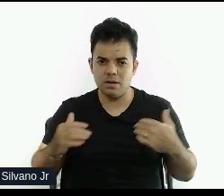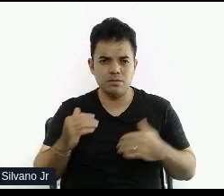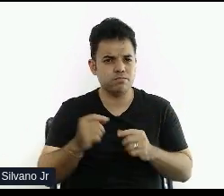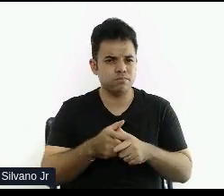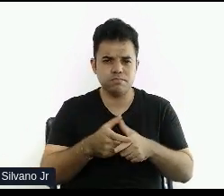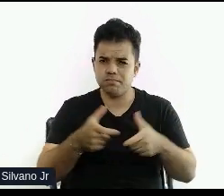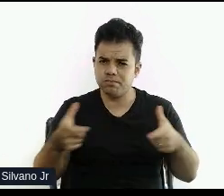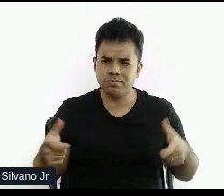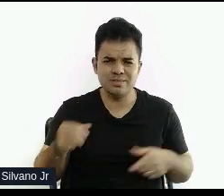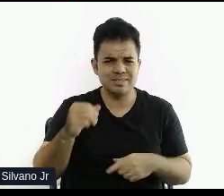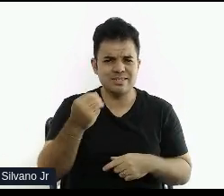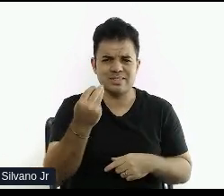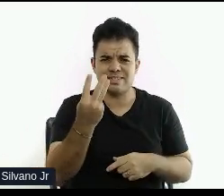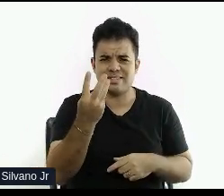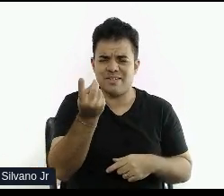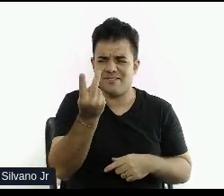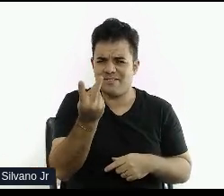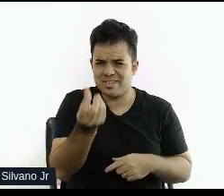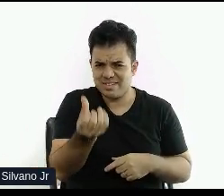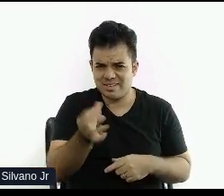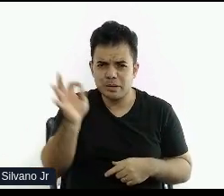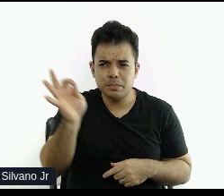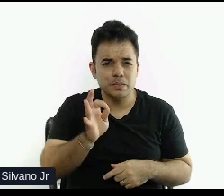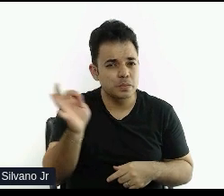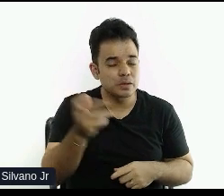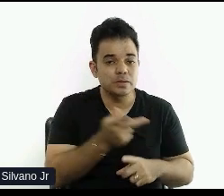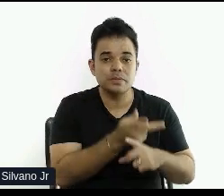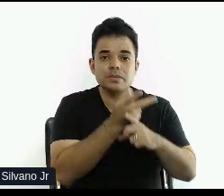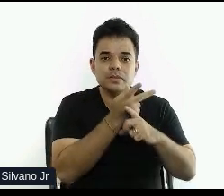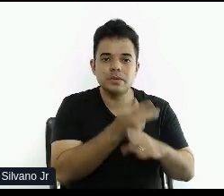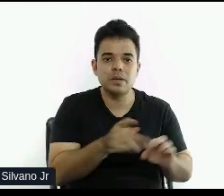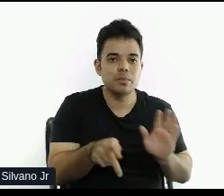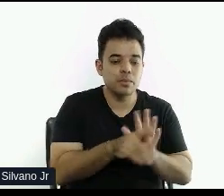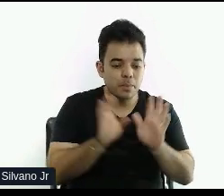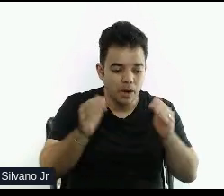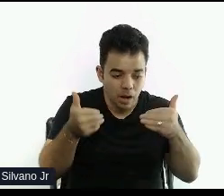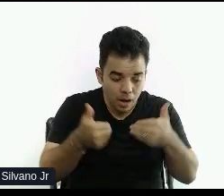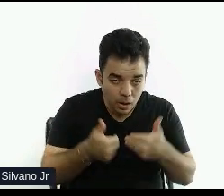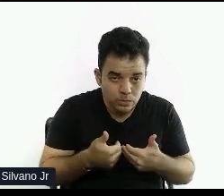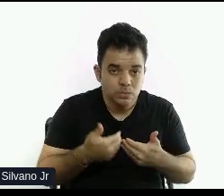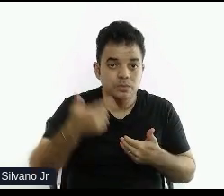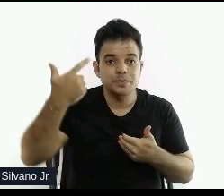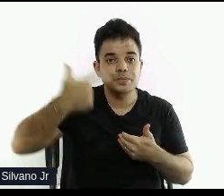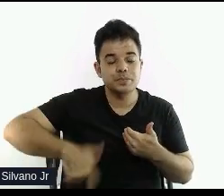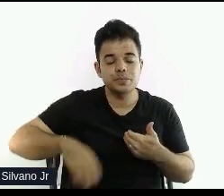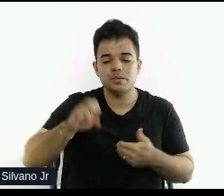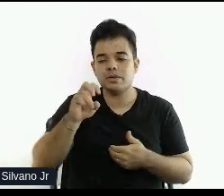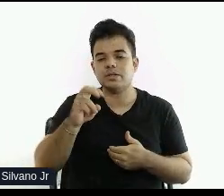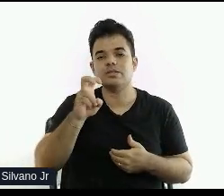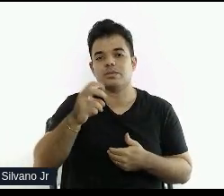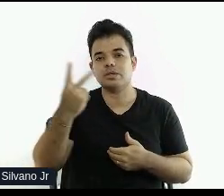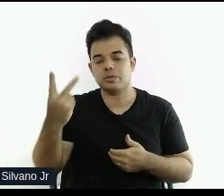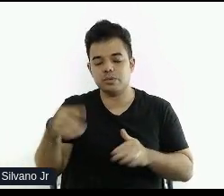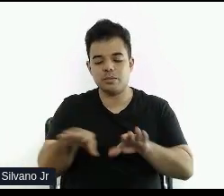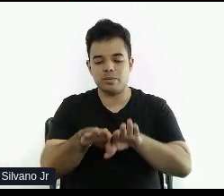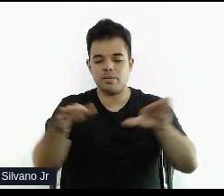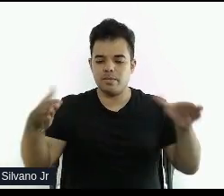% aumentou aí de busca de brinquedos para autistas. 52% mesa para cadeirante.